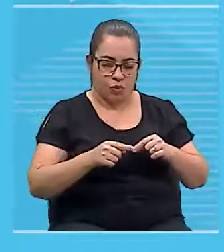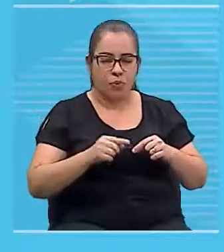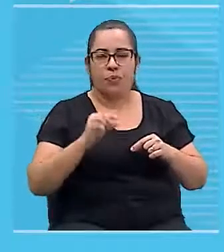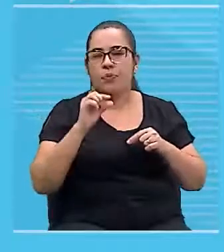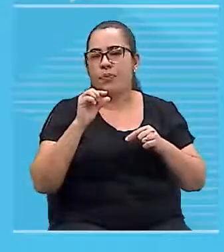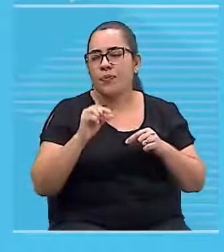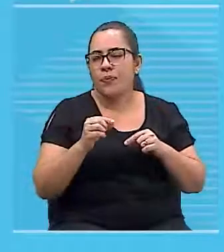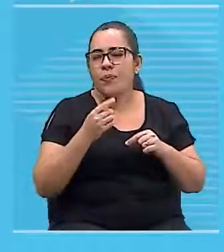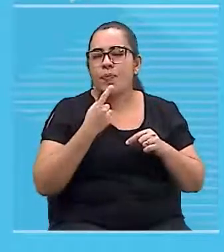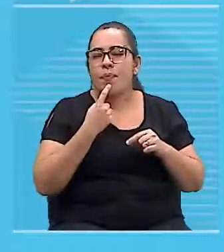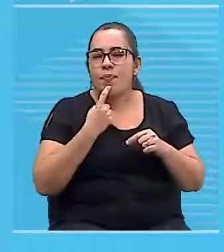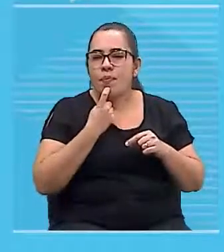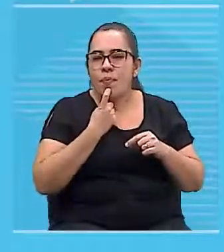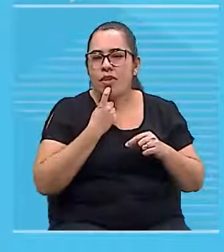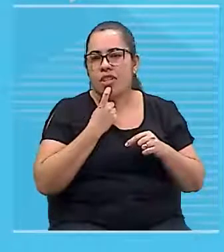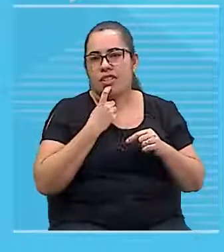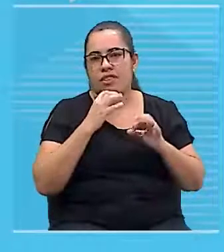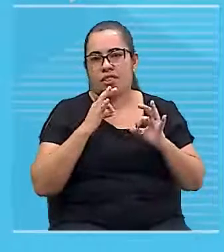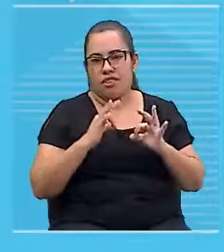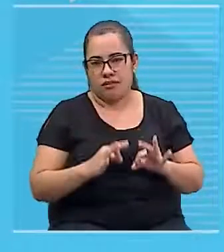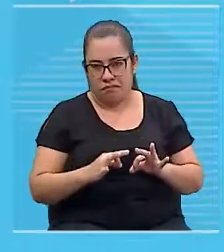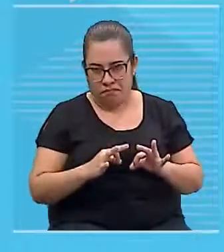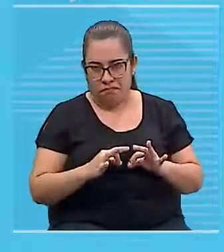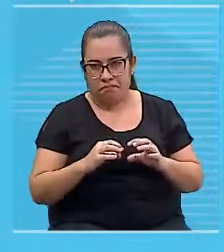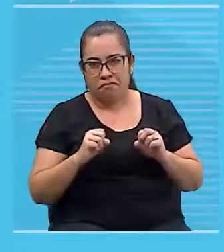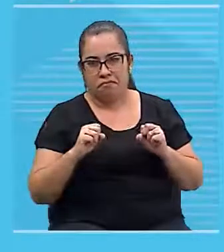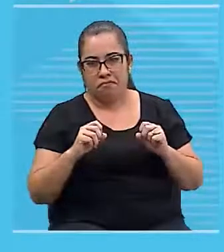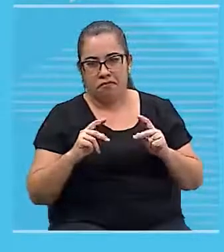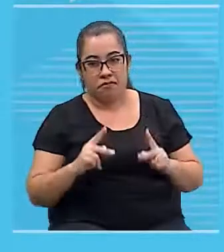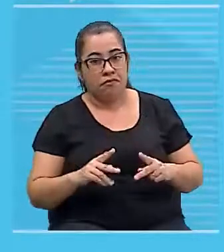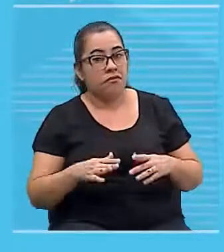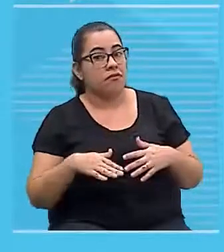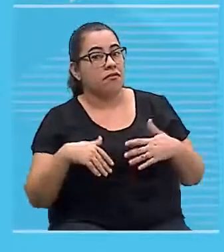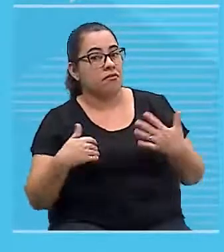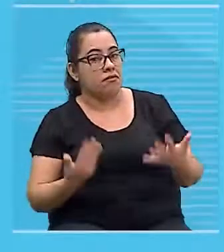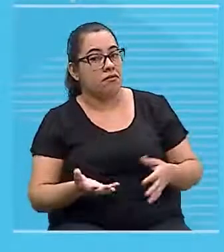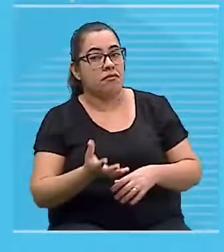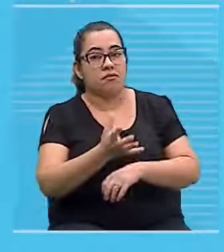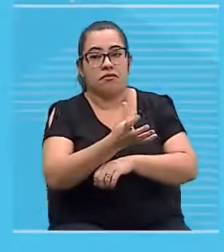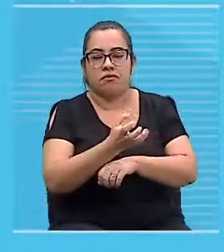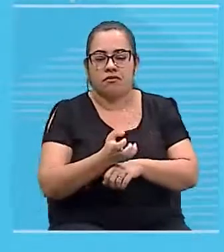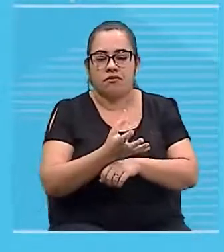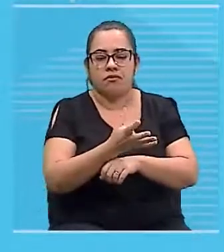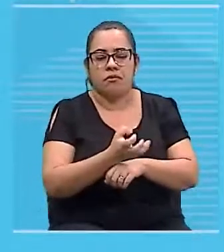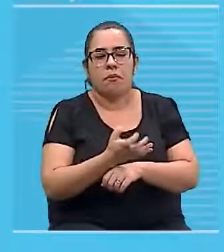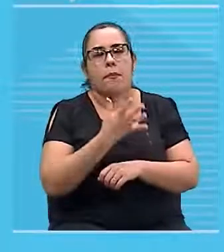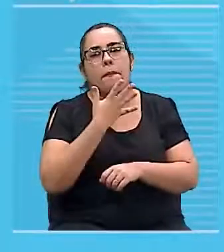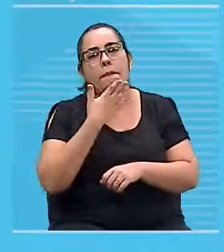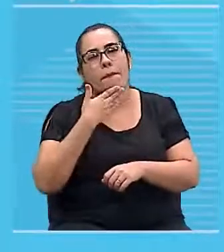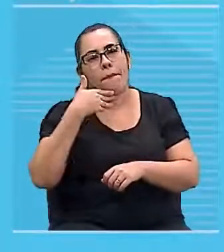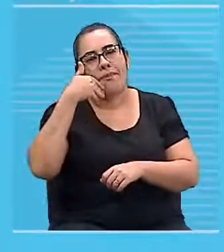eles estarem próximos um do outro. E aí, a atração possa ser mais fácil.